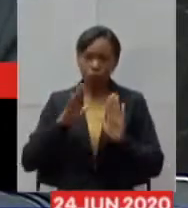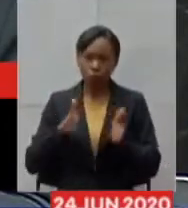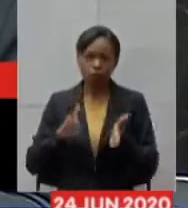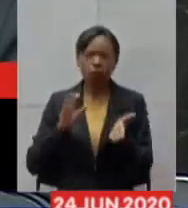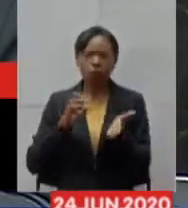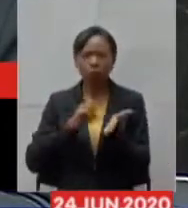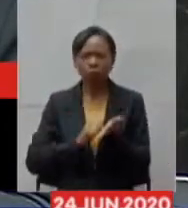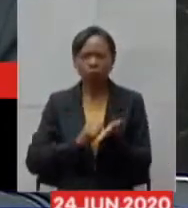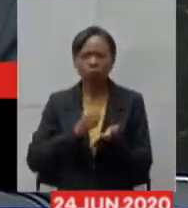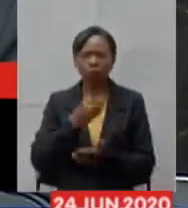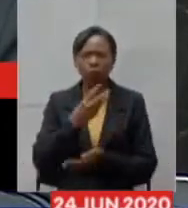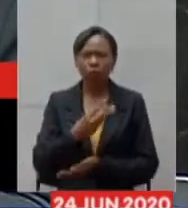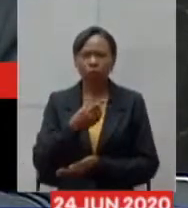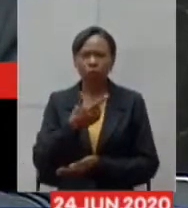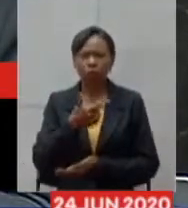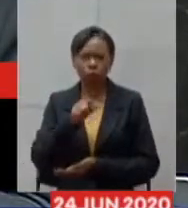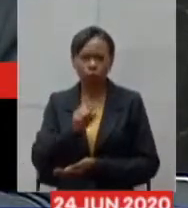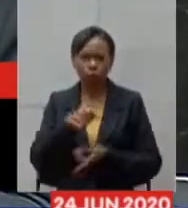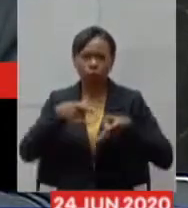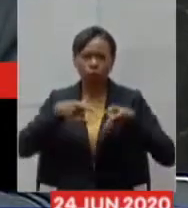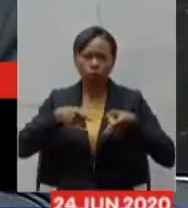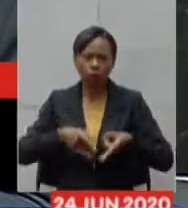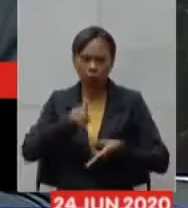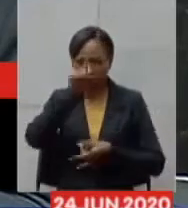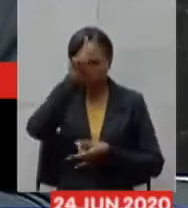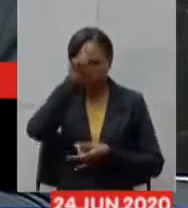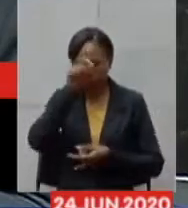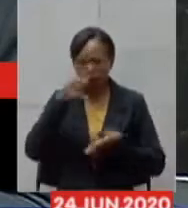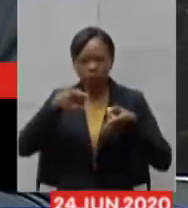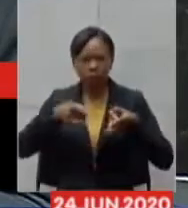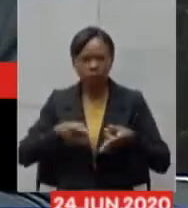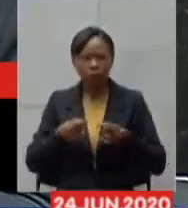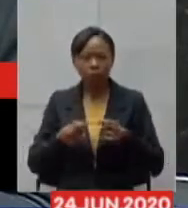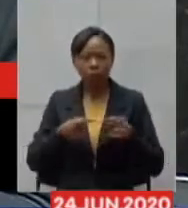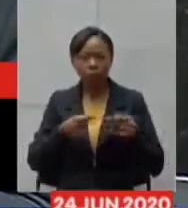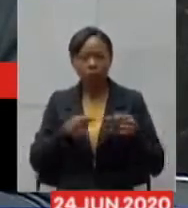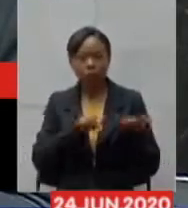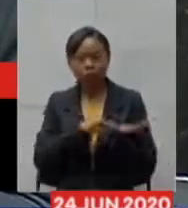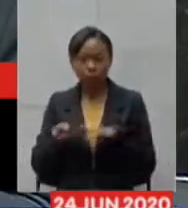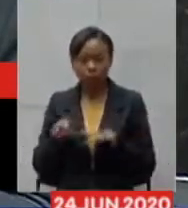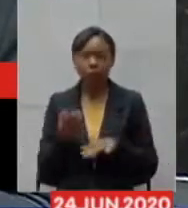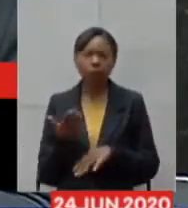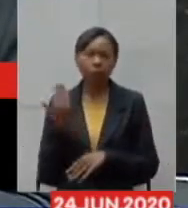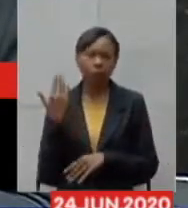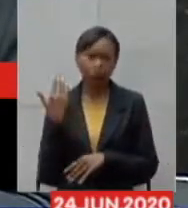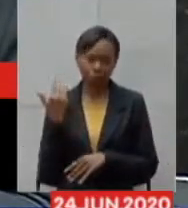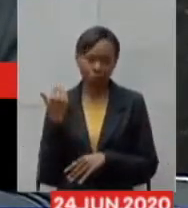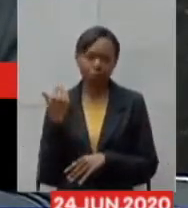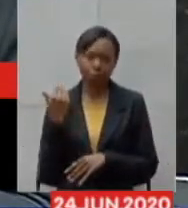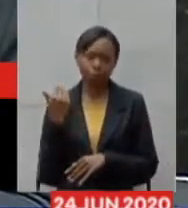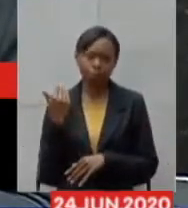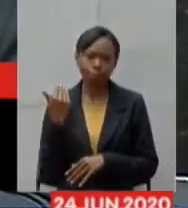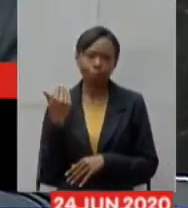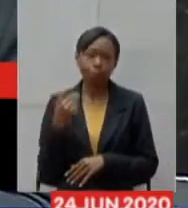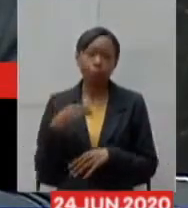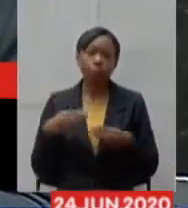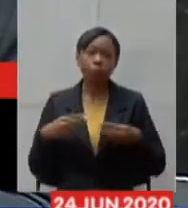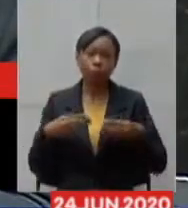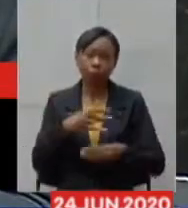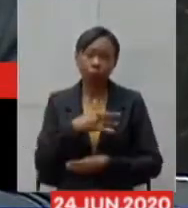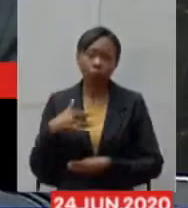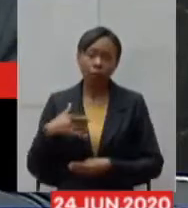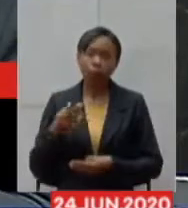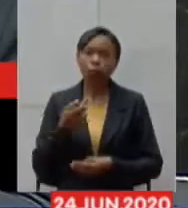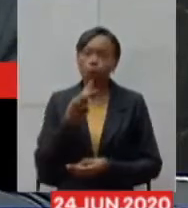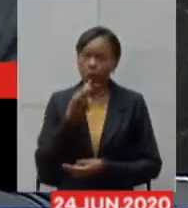328 leitos na semana passada se eu não me engano o ministério sinalizou que